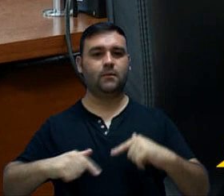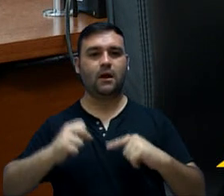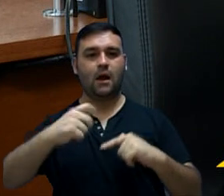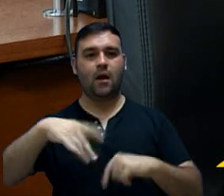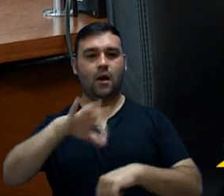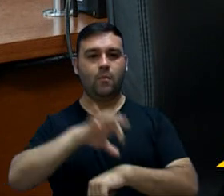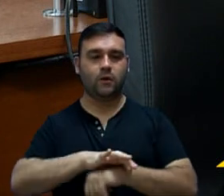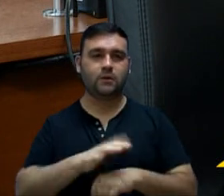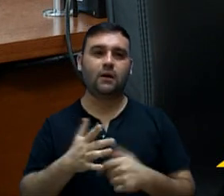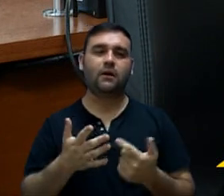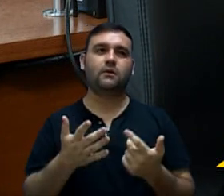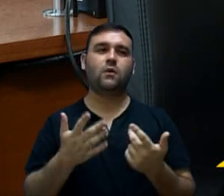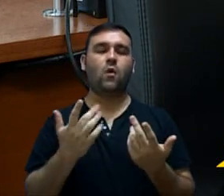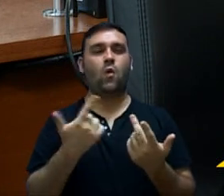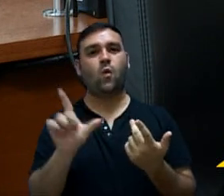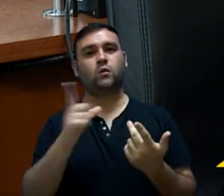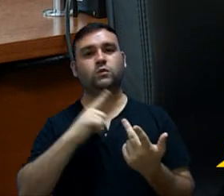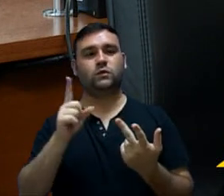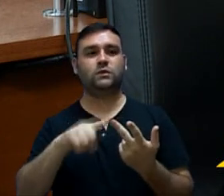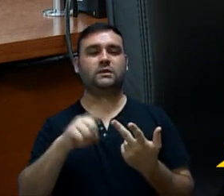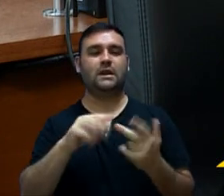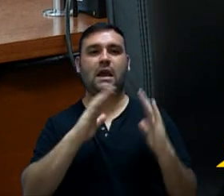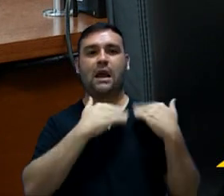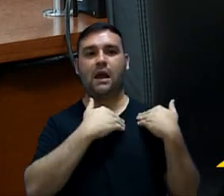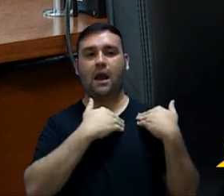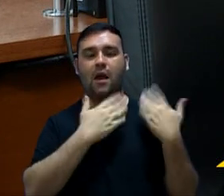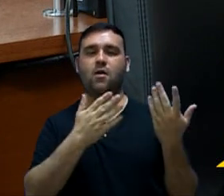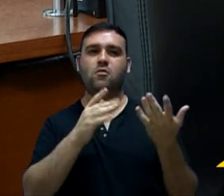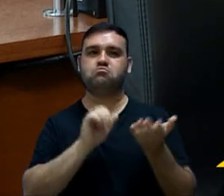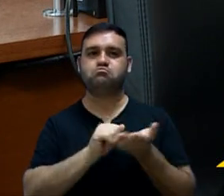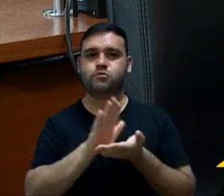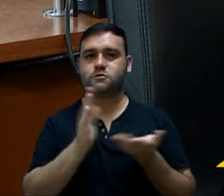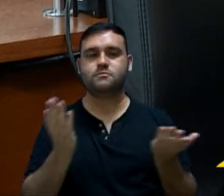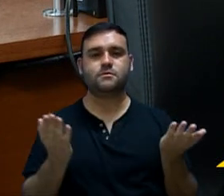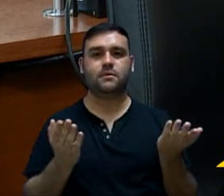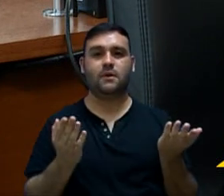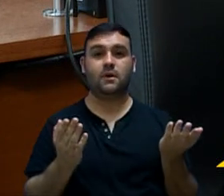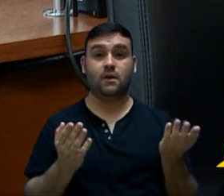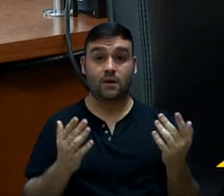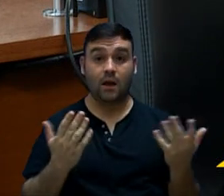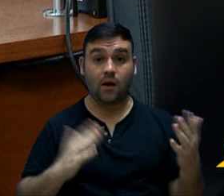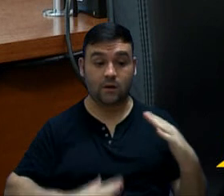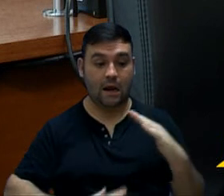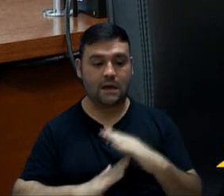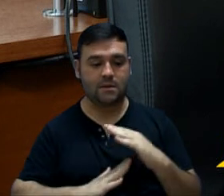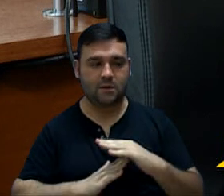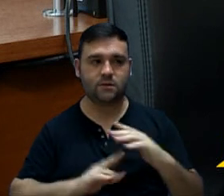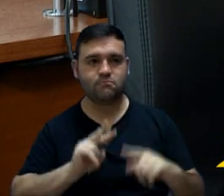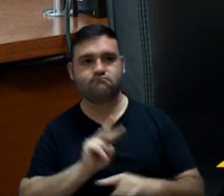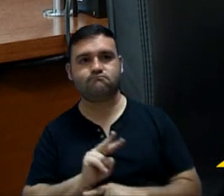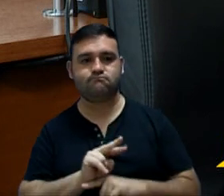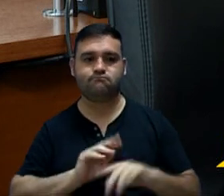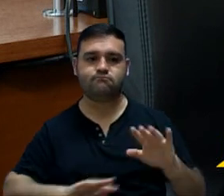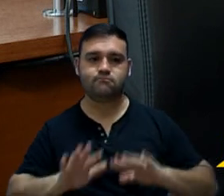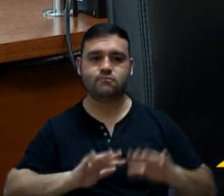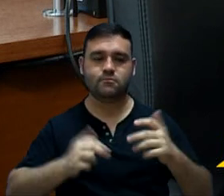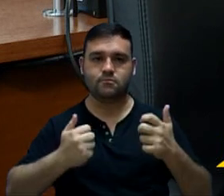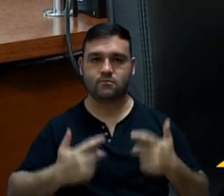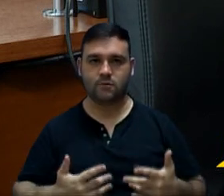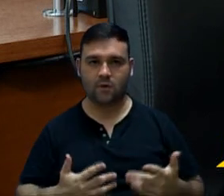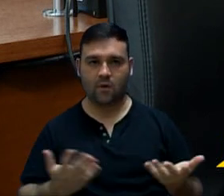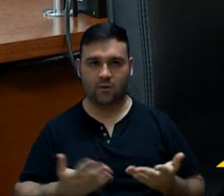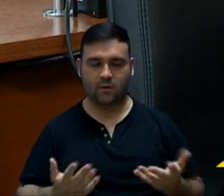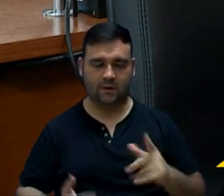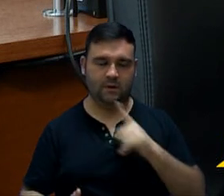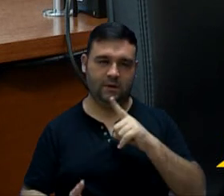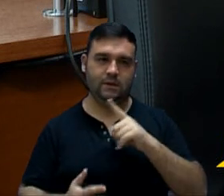aposentaram ou que saíram do cargo. E, nesse limite que foi colocado, que